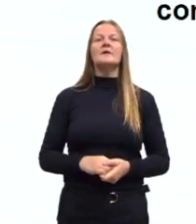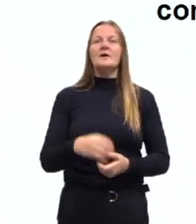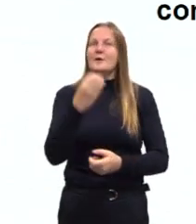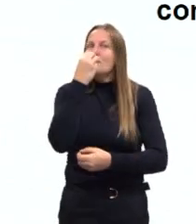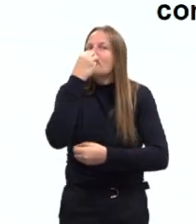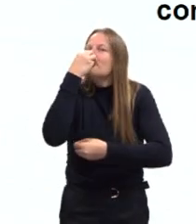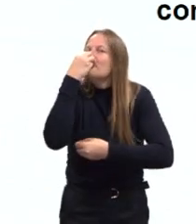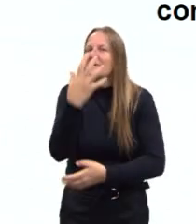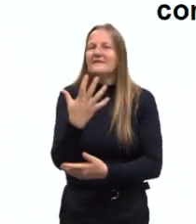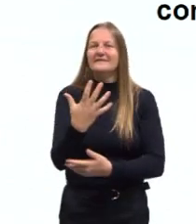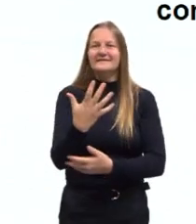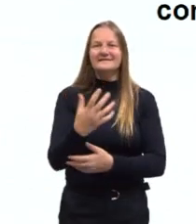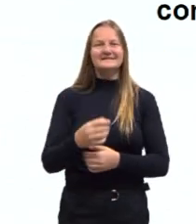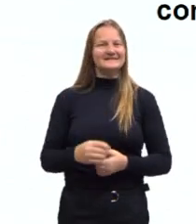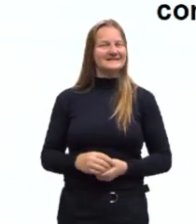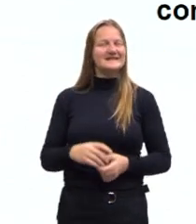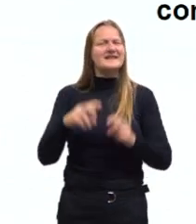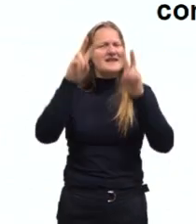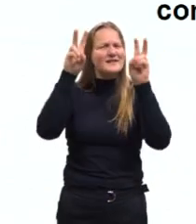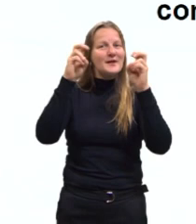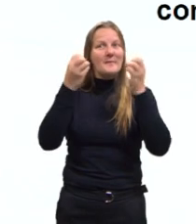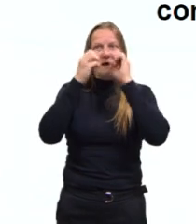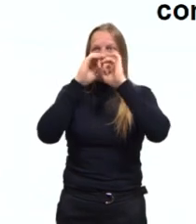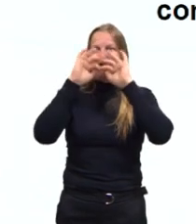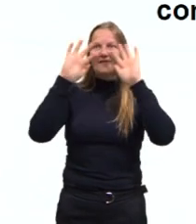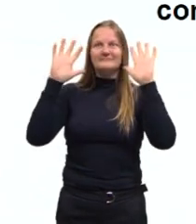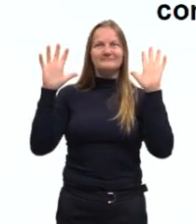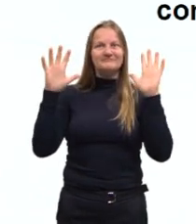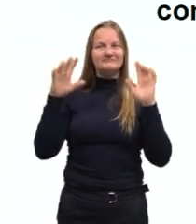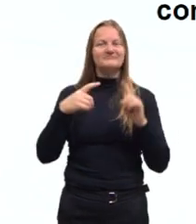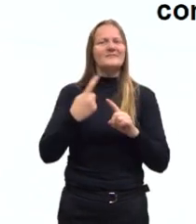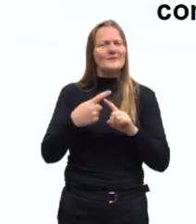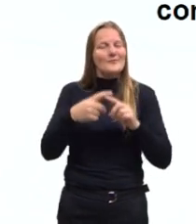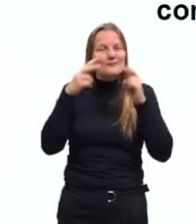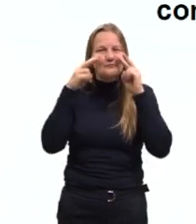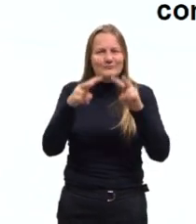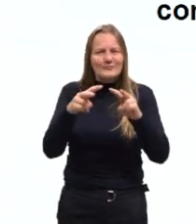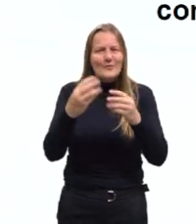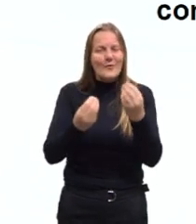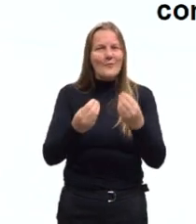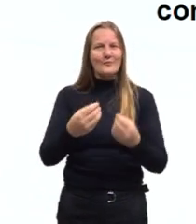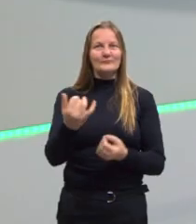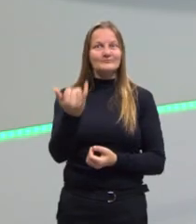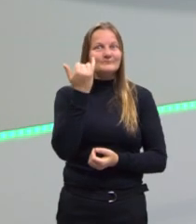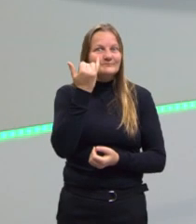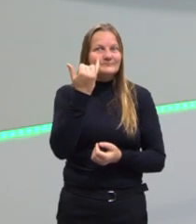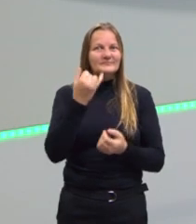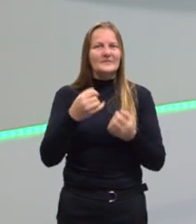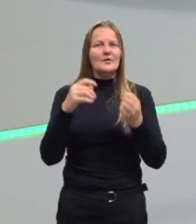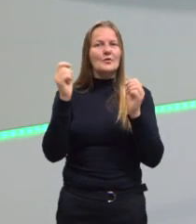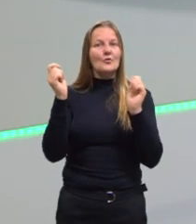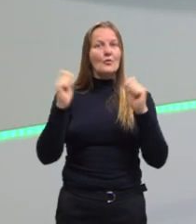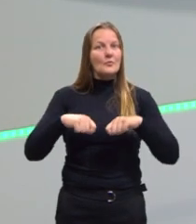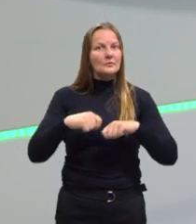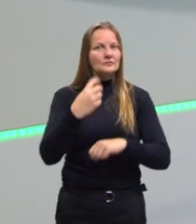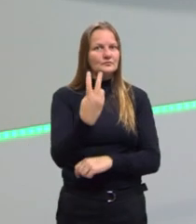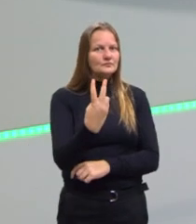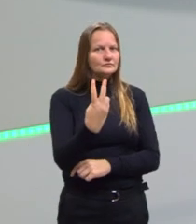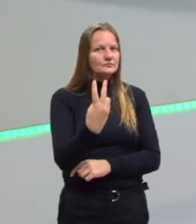bem, compreender o tema, então, é assim que a gente olha de imediato para essa competência 2?